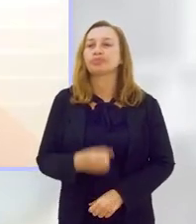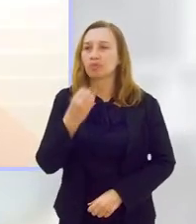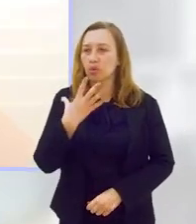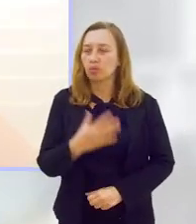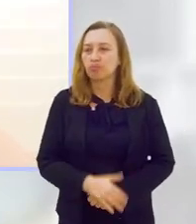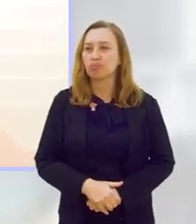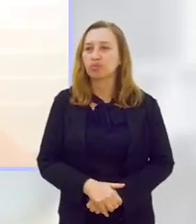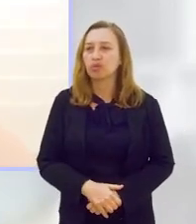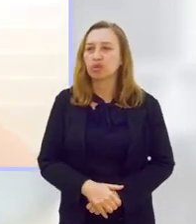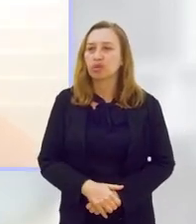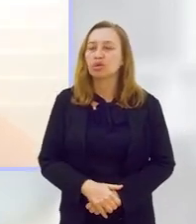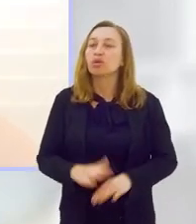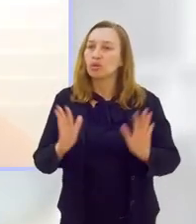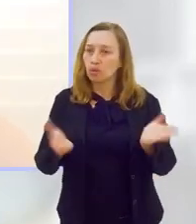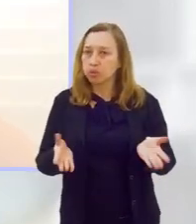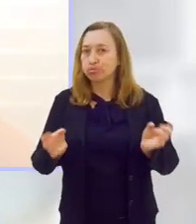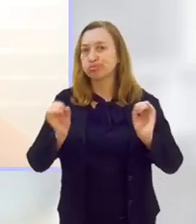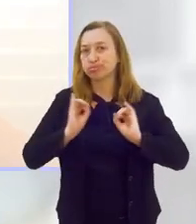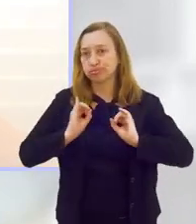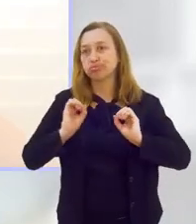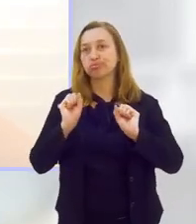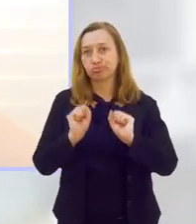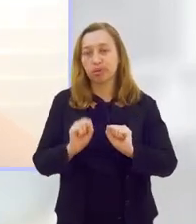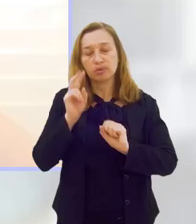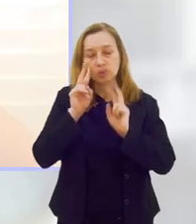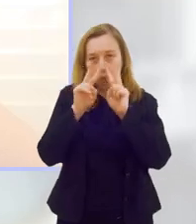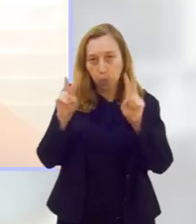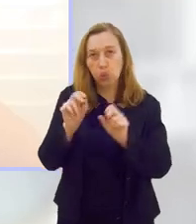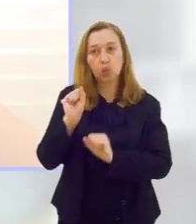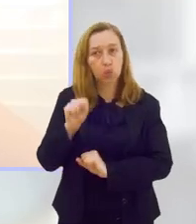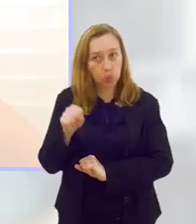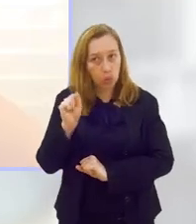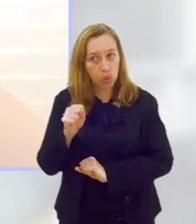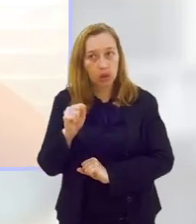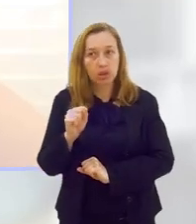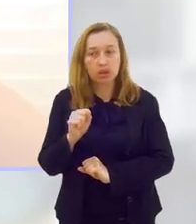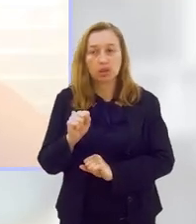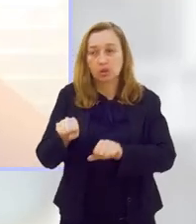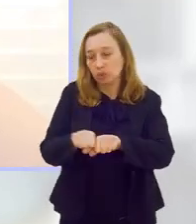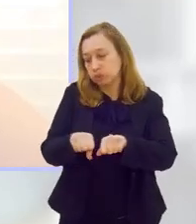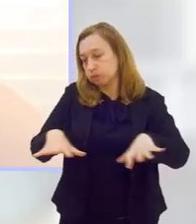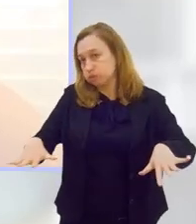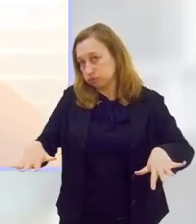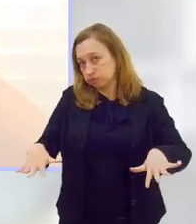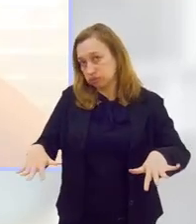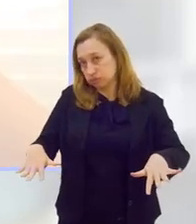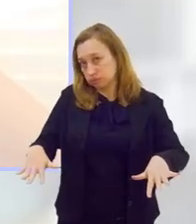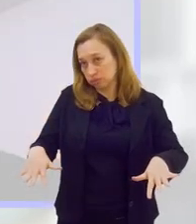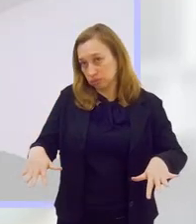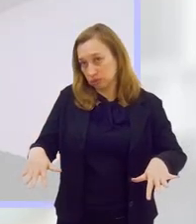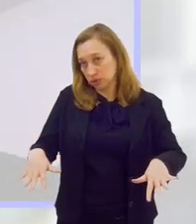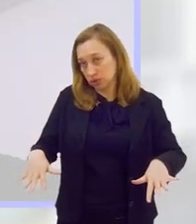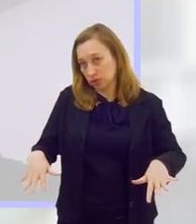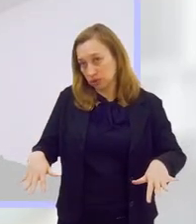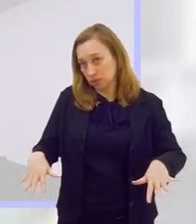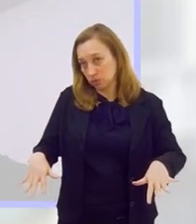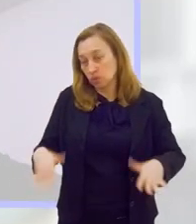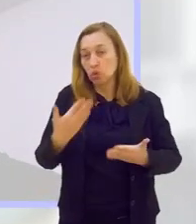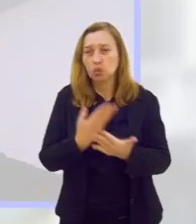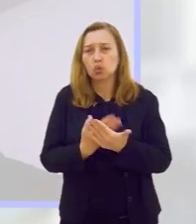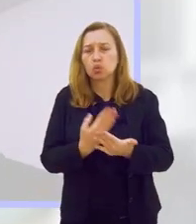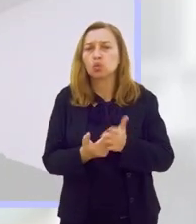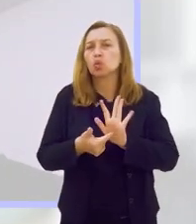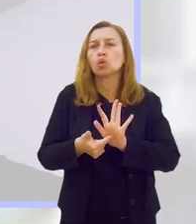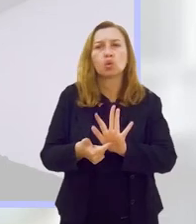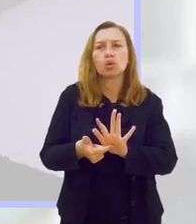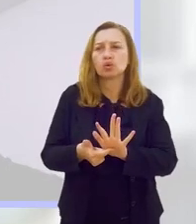Bom, hoje o sedentarismo, ele pode ser visto, sim, como uma pandemia e os